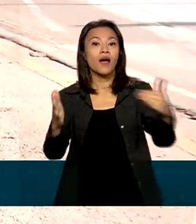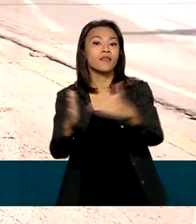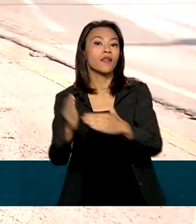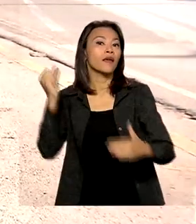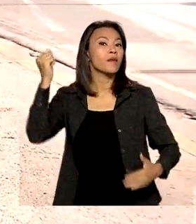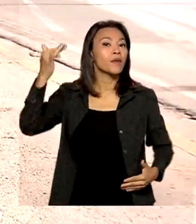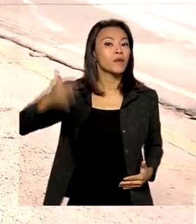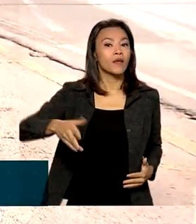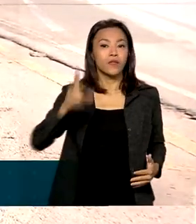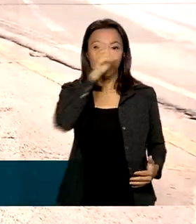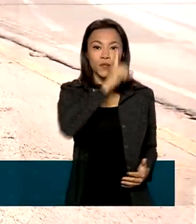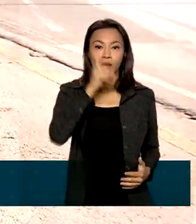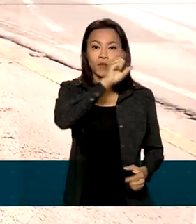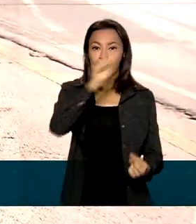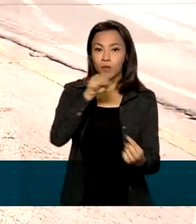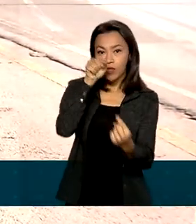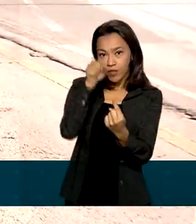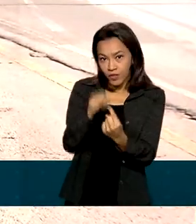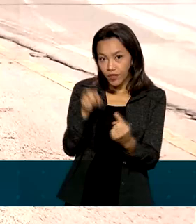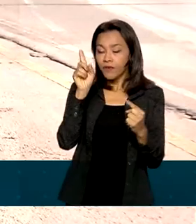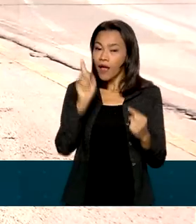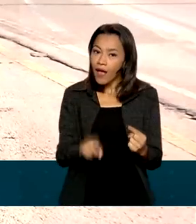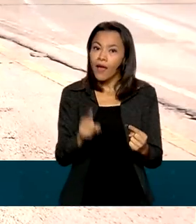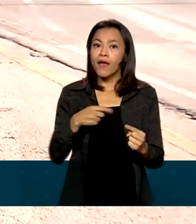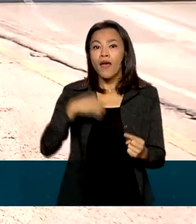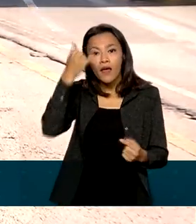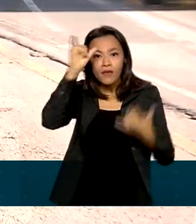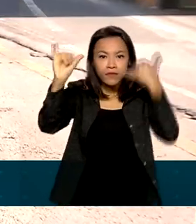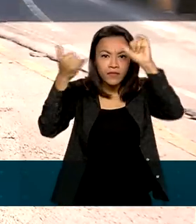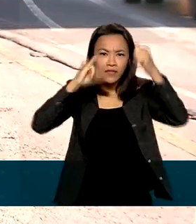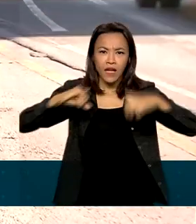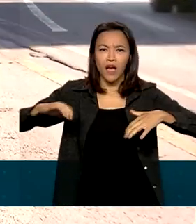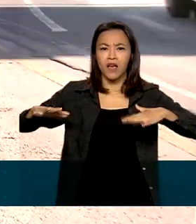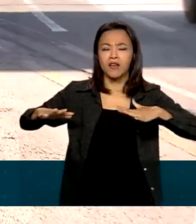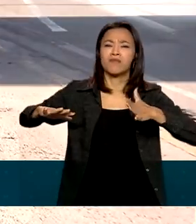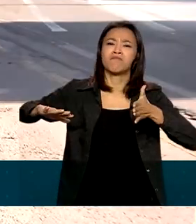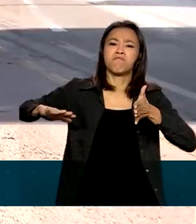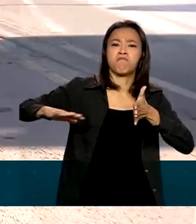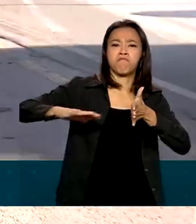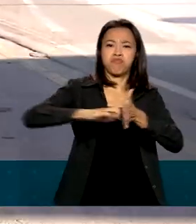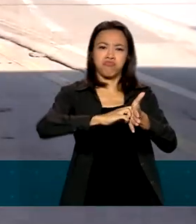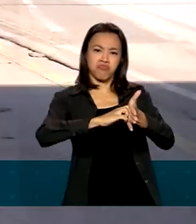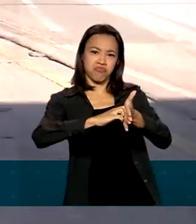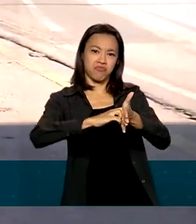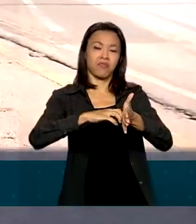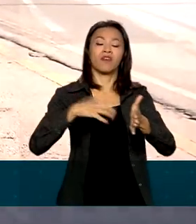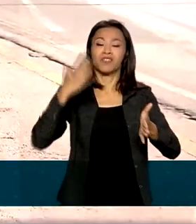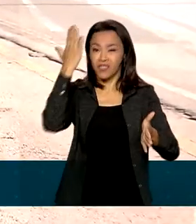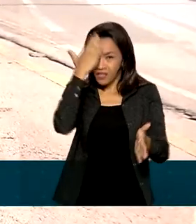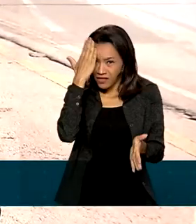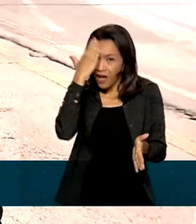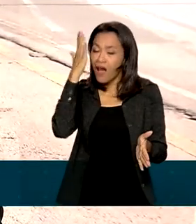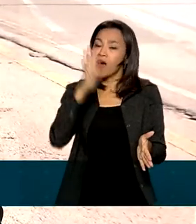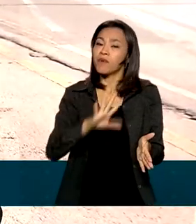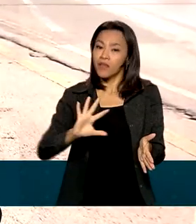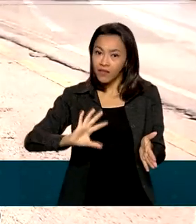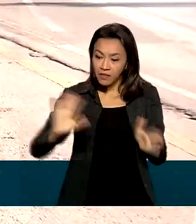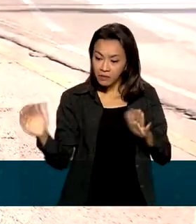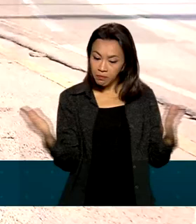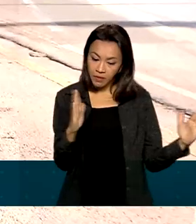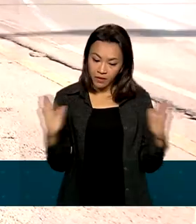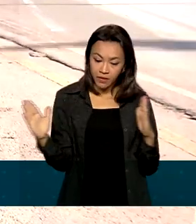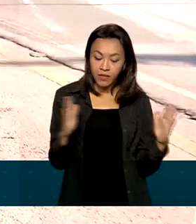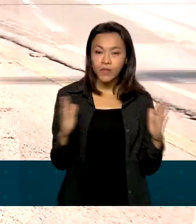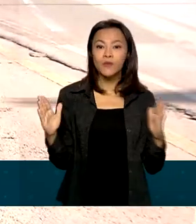domingo tem o objetivo de prevenir acidentes nas rodovias federais em todo o país. A gente sabe que o risco é maior nos feriados prolongados,